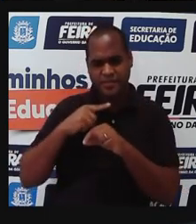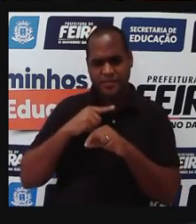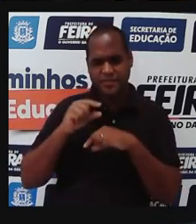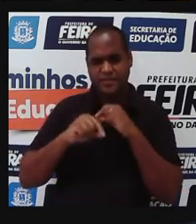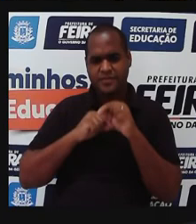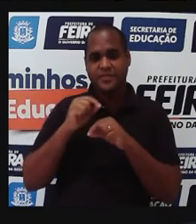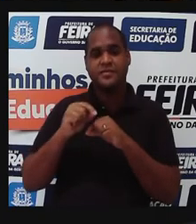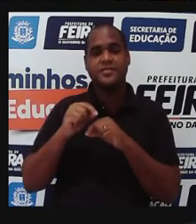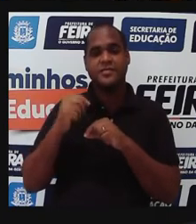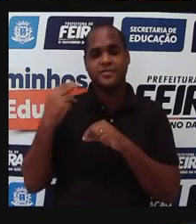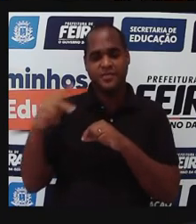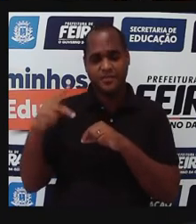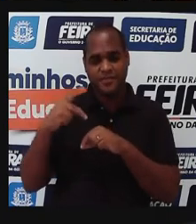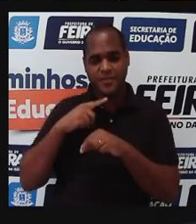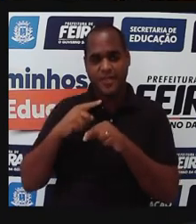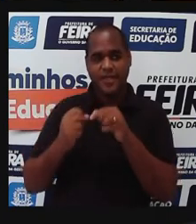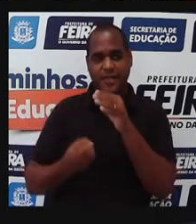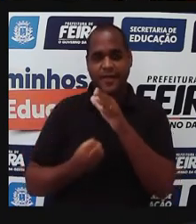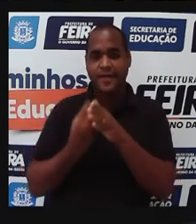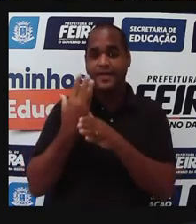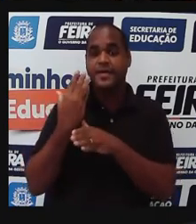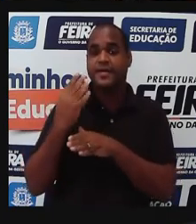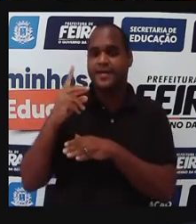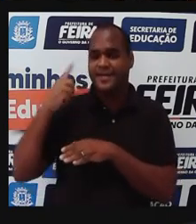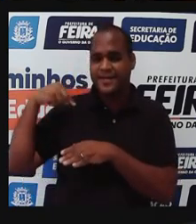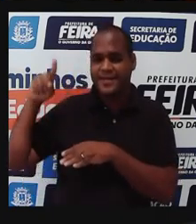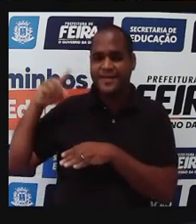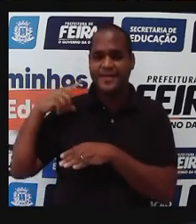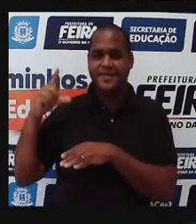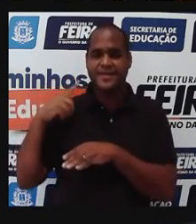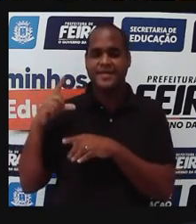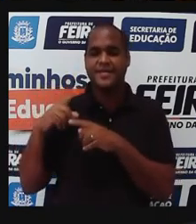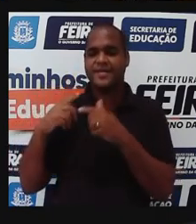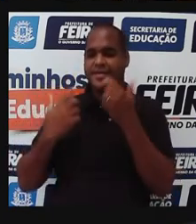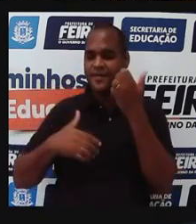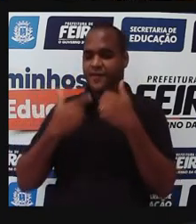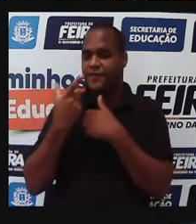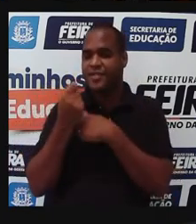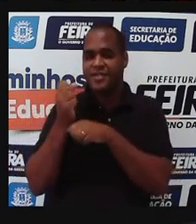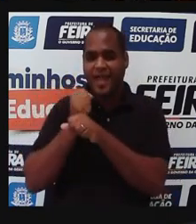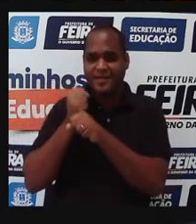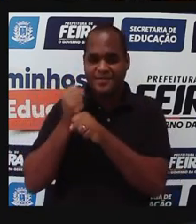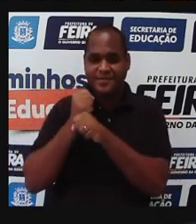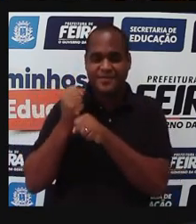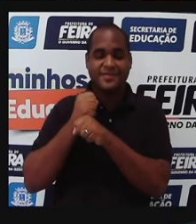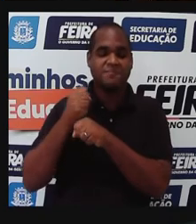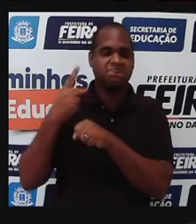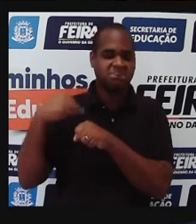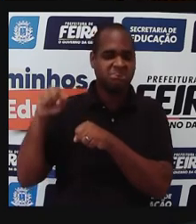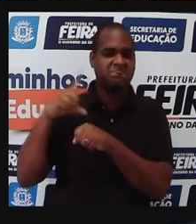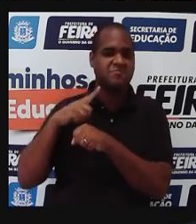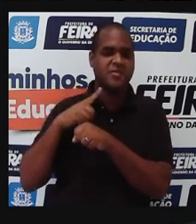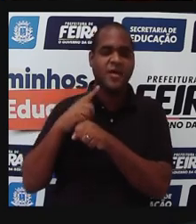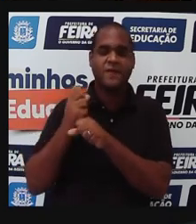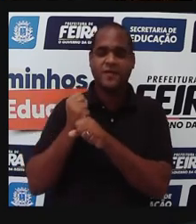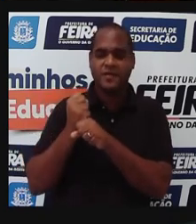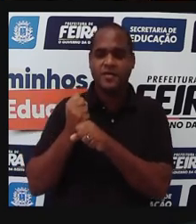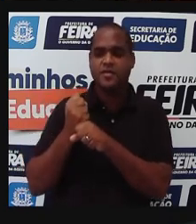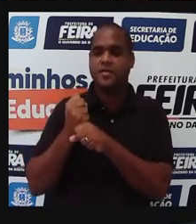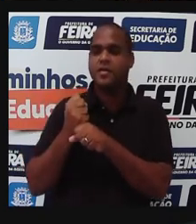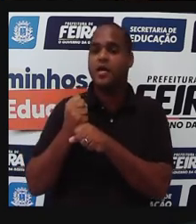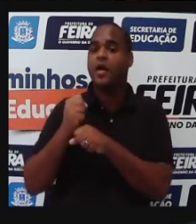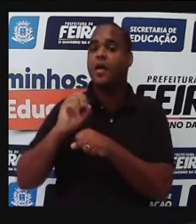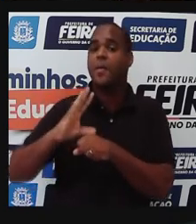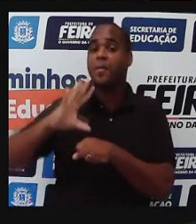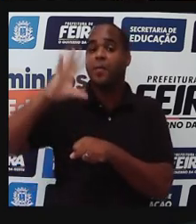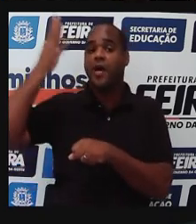tá? Mas ela não é fixa, surgiram nos últimos, aproximadamente nos últimos 20 anos, tá? Então, são doenças emergentes. O que é